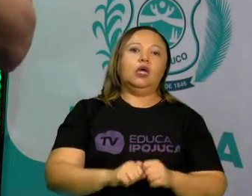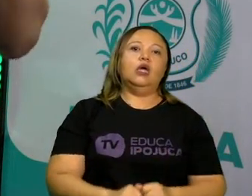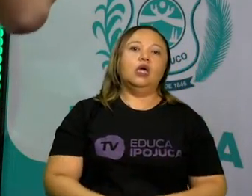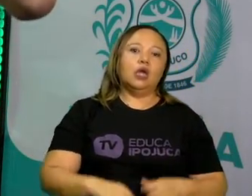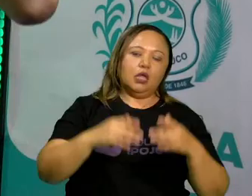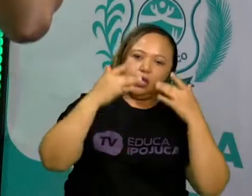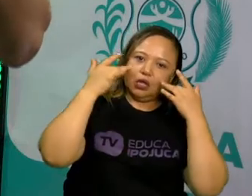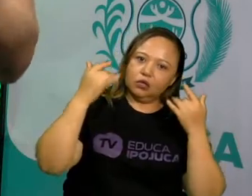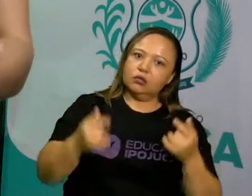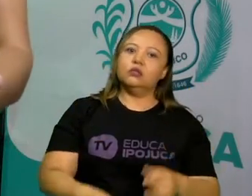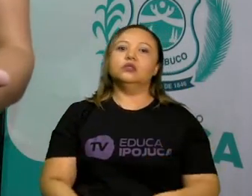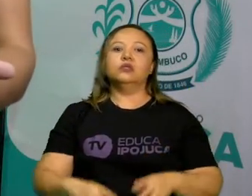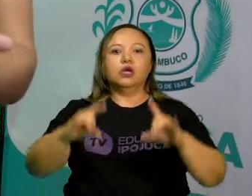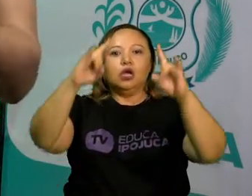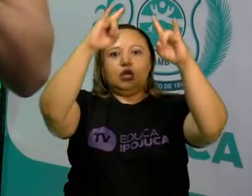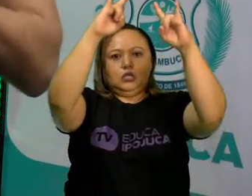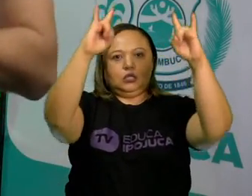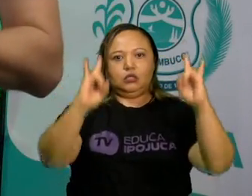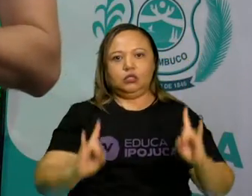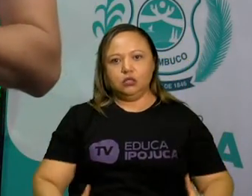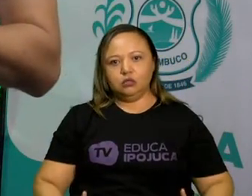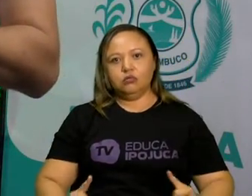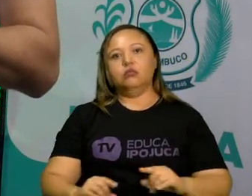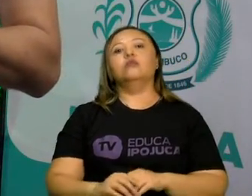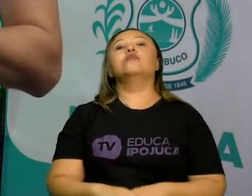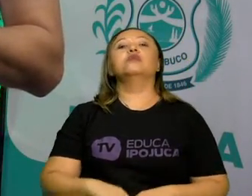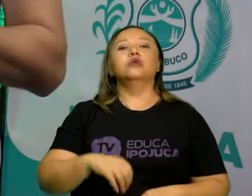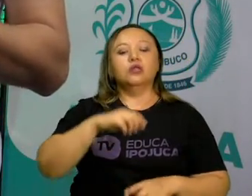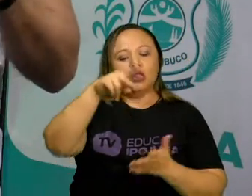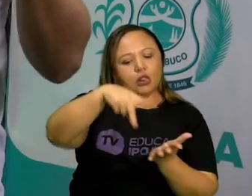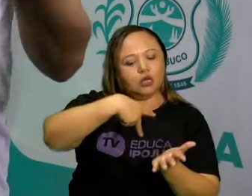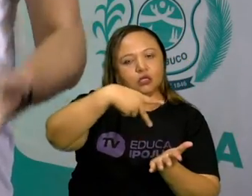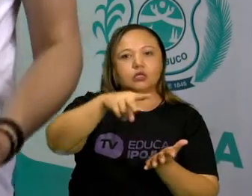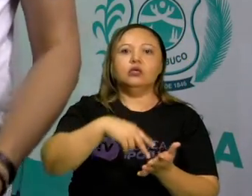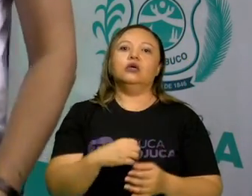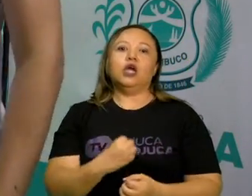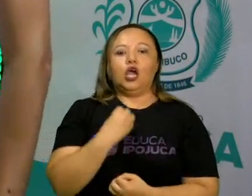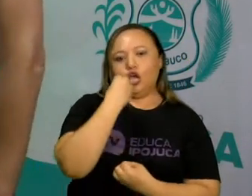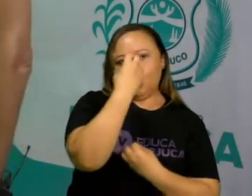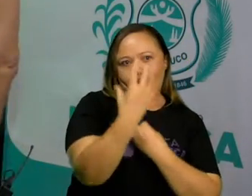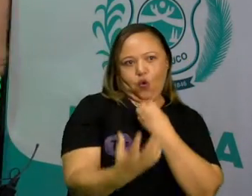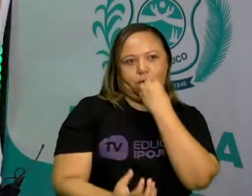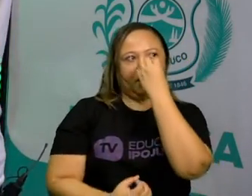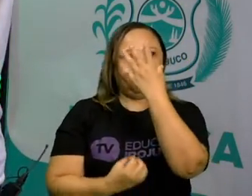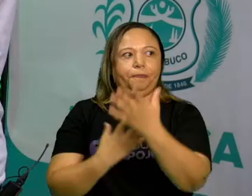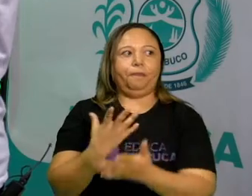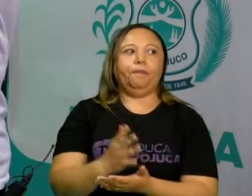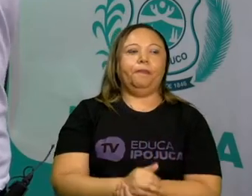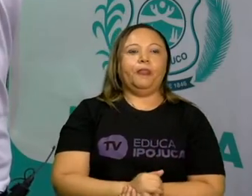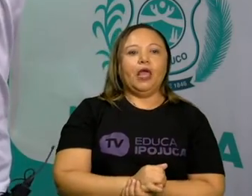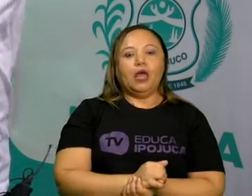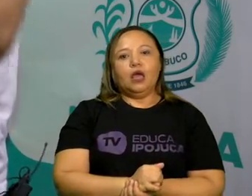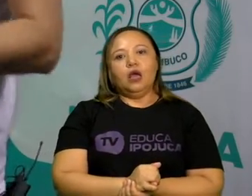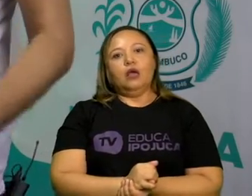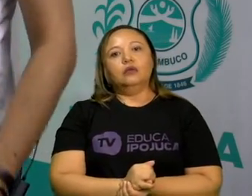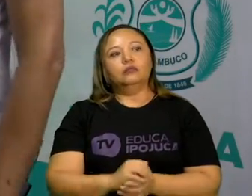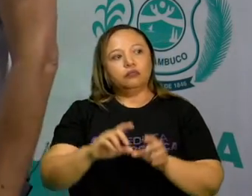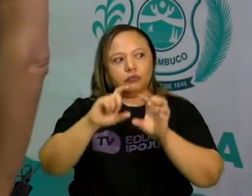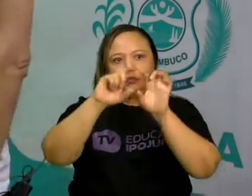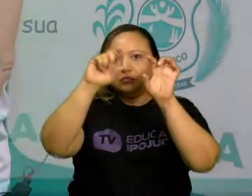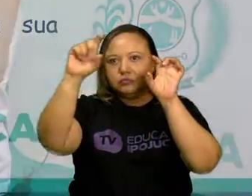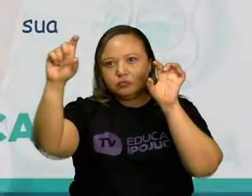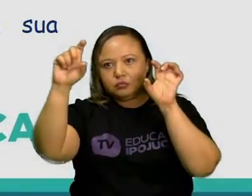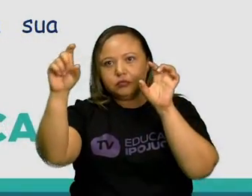dança e ópera. São esses quatro, beleza? Então, dito isso, gente, está aqui a referência desse